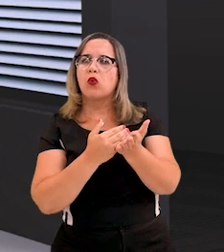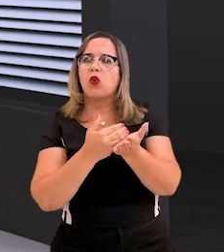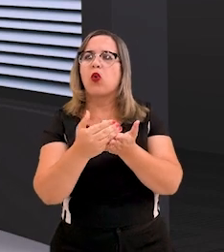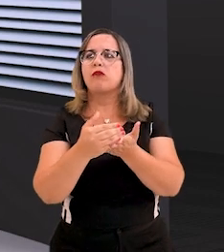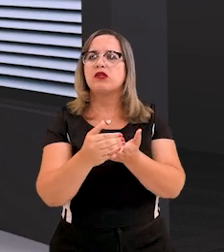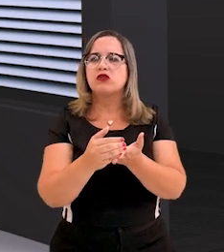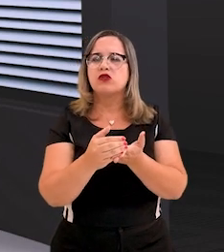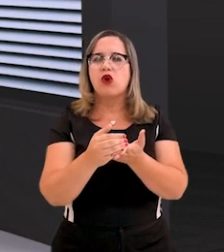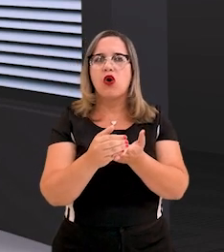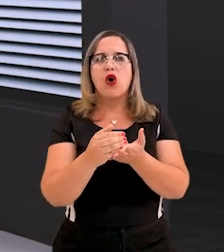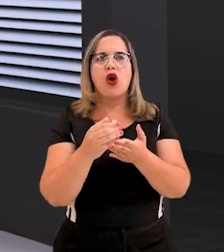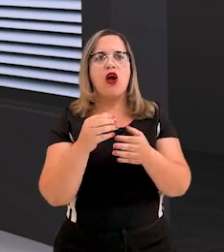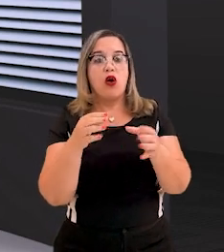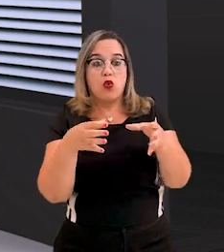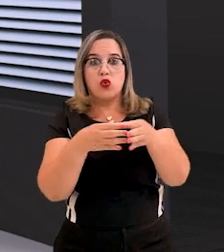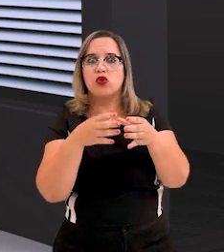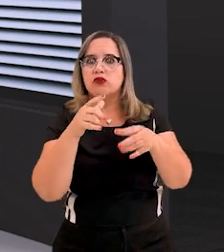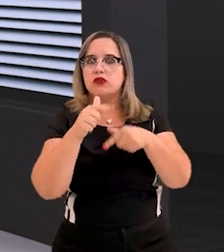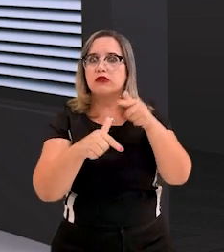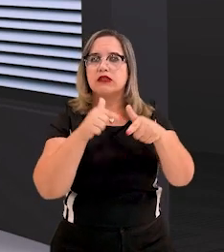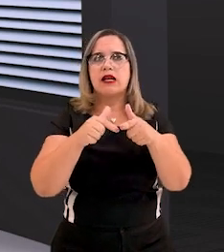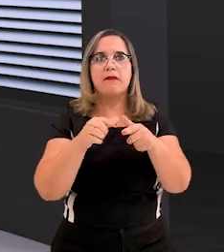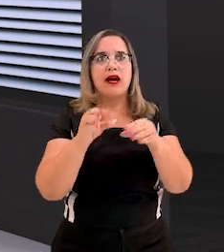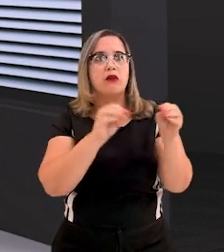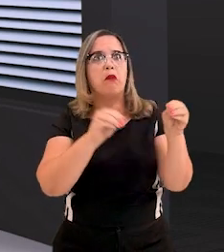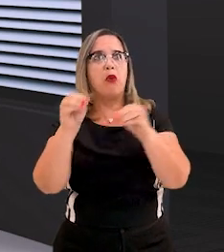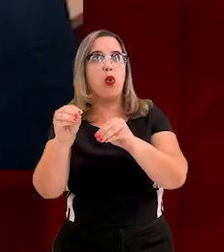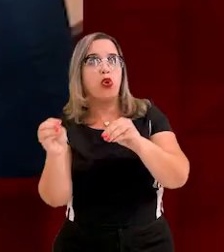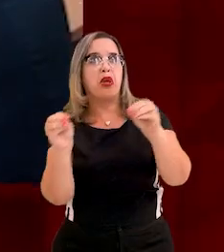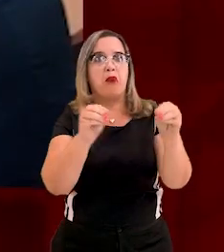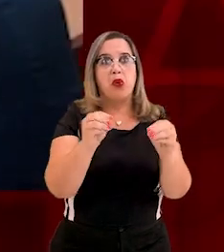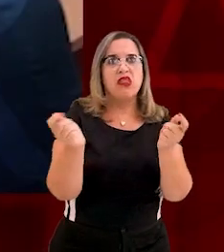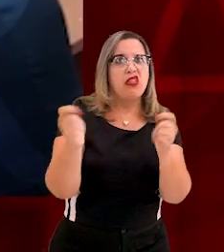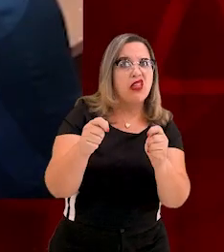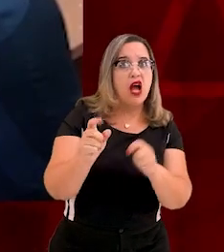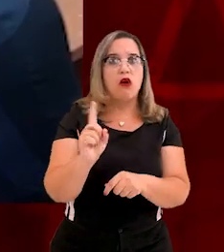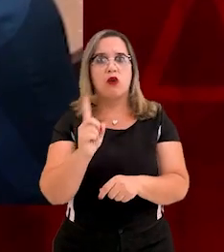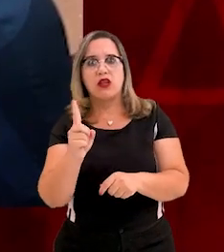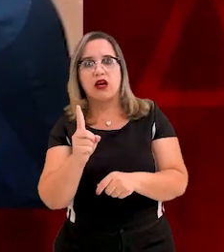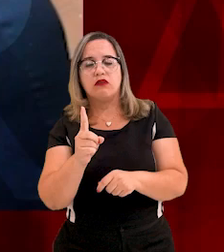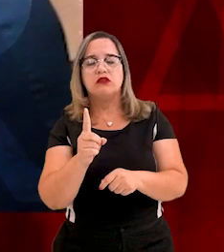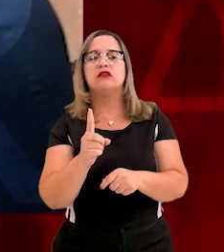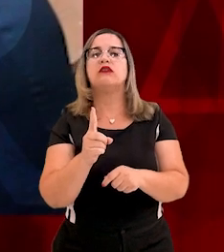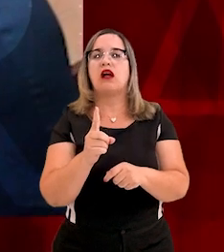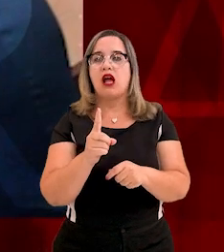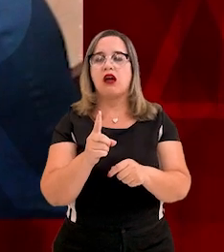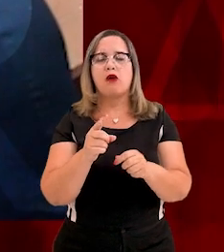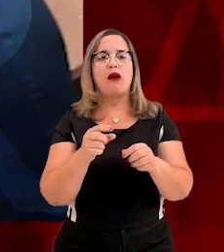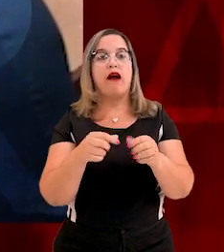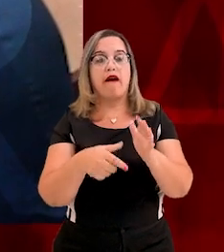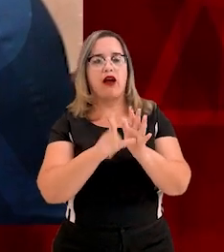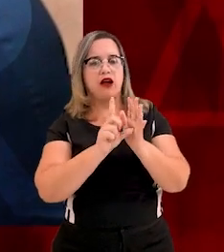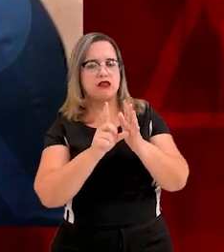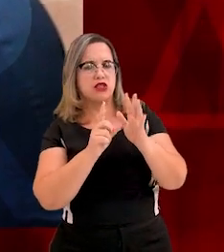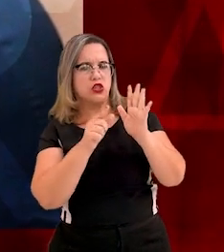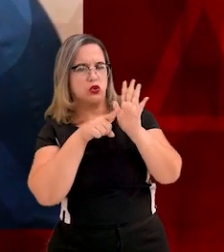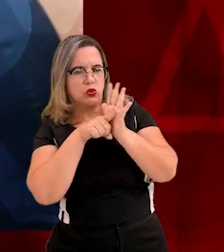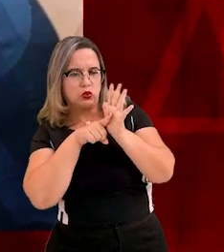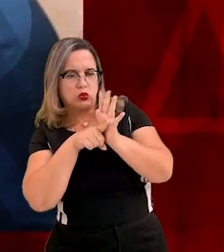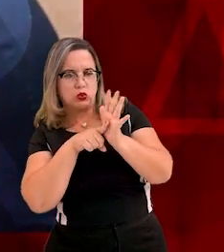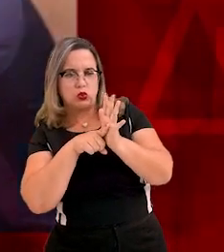o dimensionamento da força de trabalho. Por meio do diagnóstico nas unidades ministeriais,